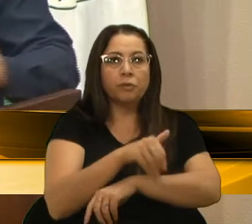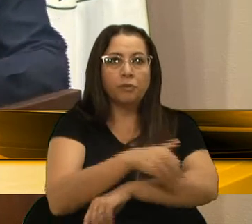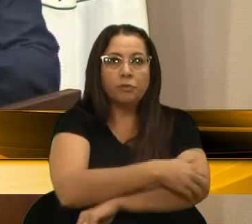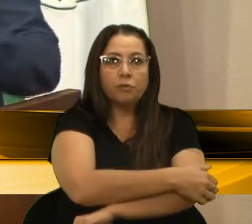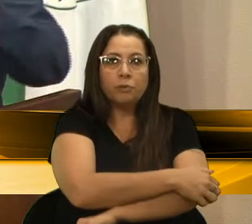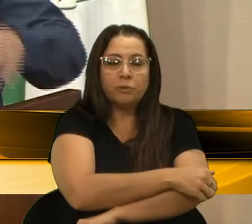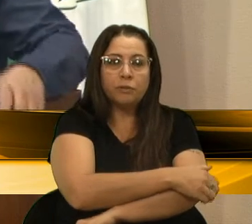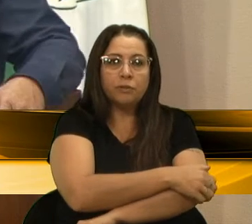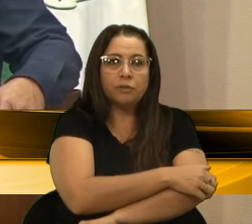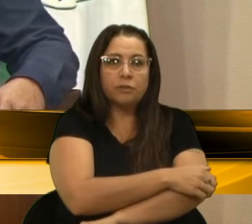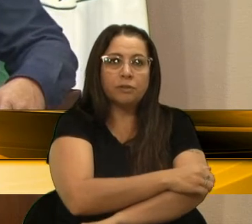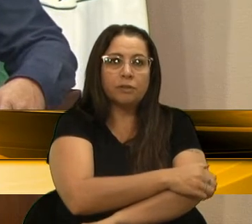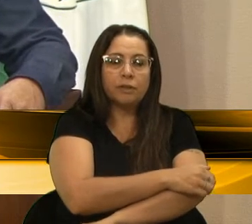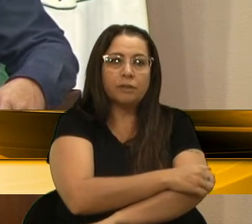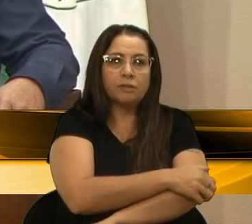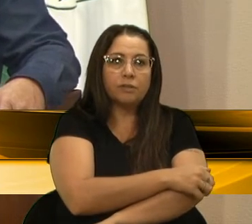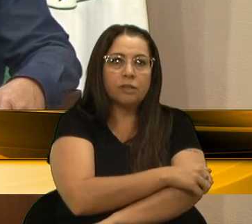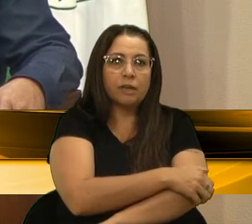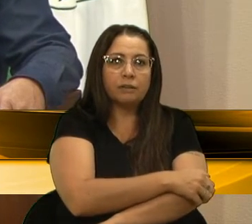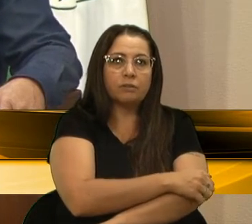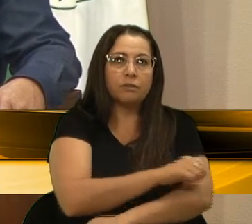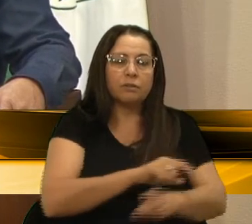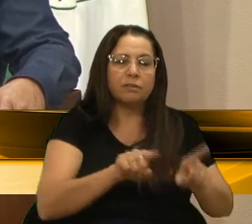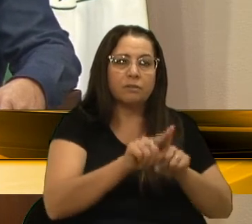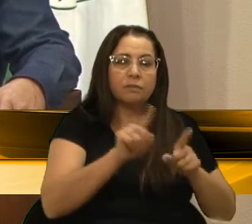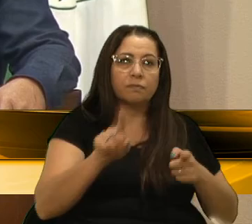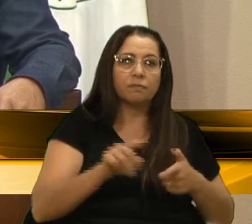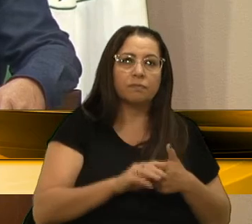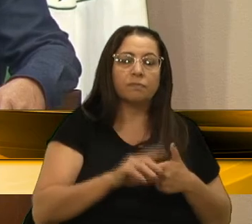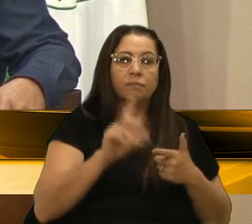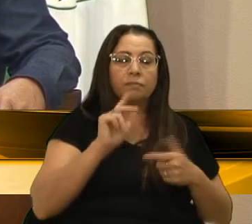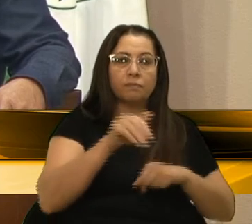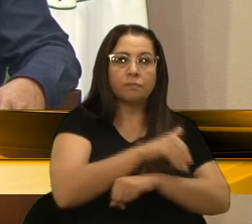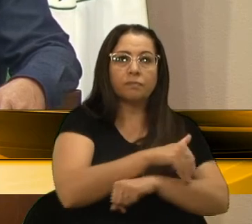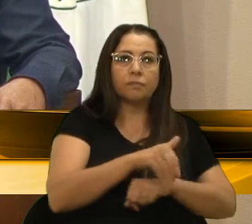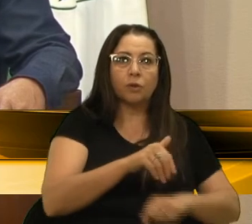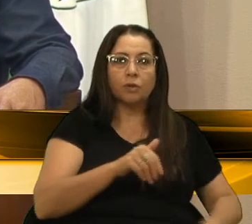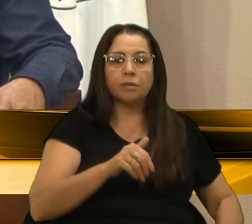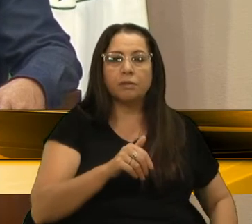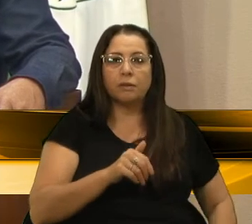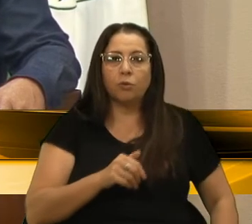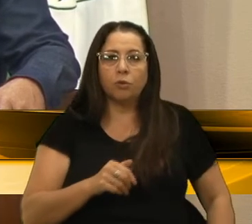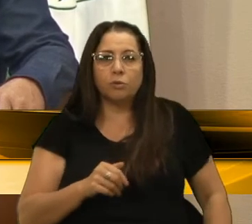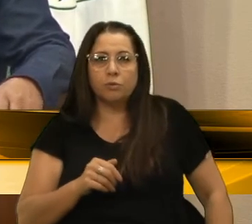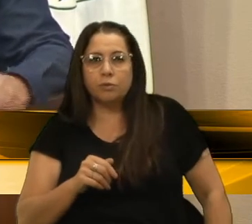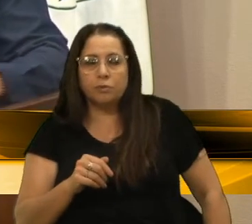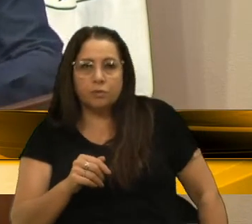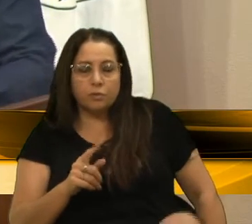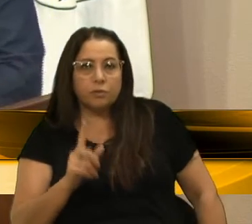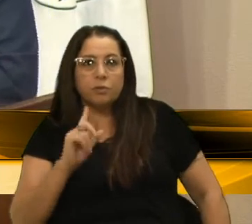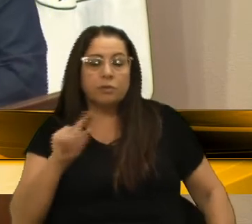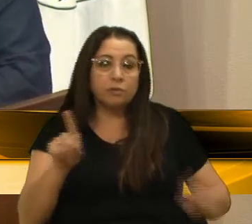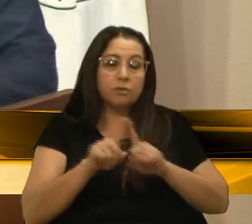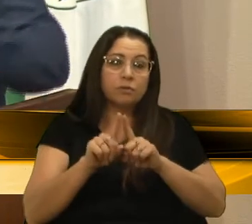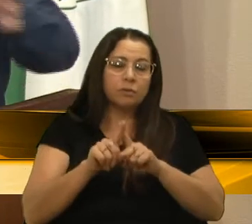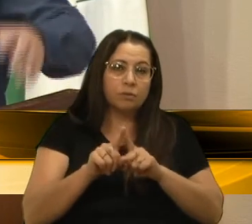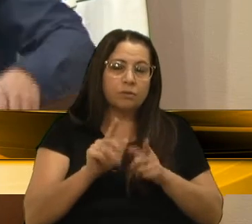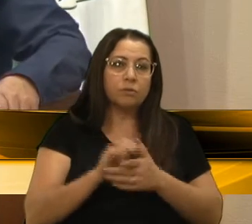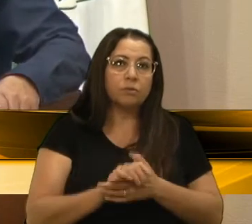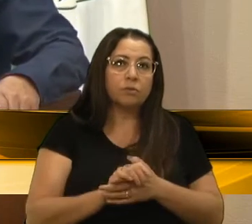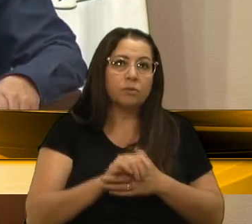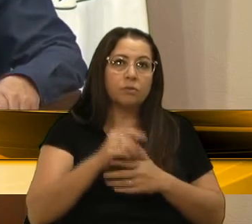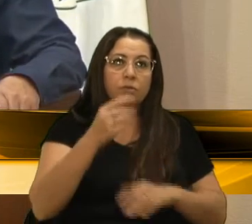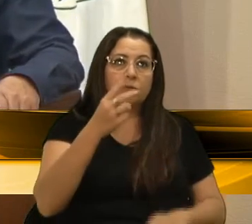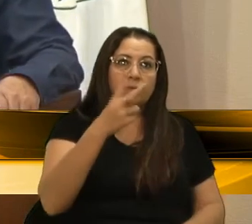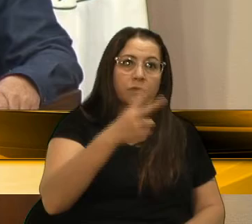a gente chamava o Capataz, ele chamava e dizia assim, nessa rua, aqui a bitola dos canos é 30, aqui é 40,